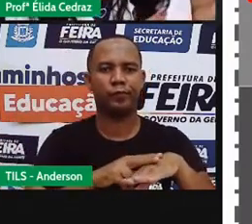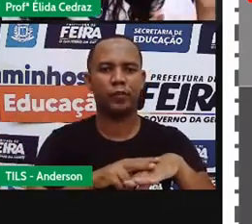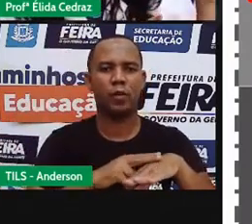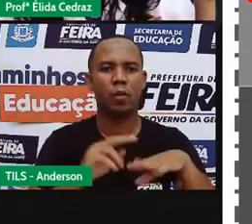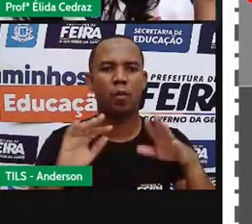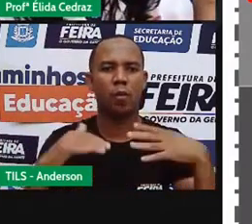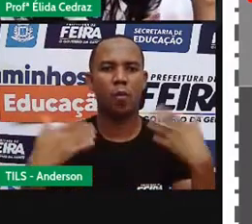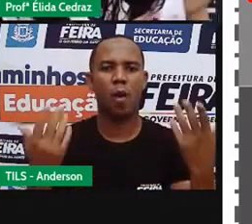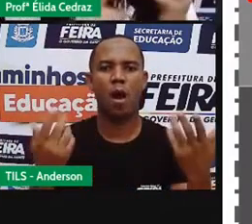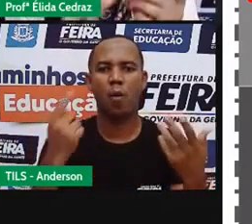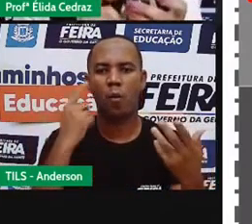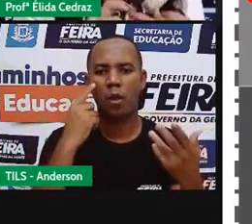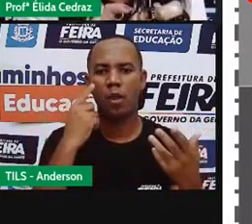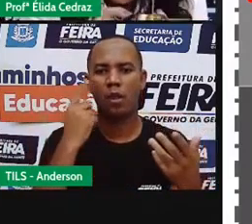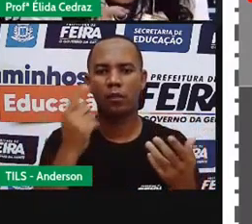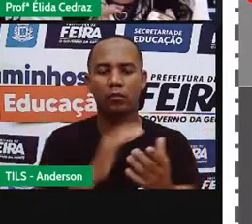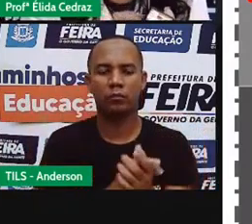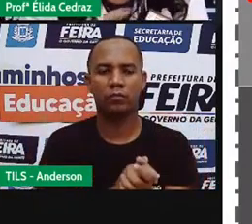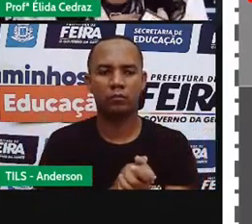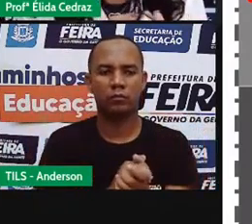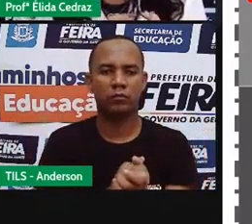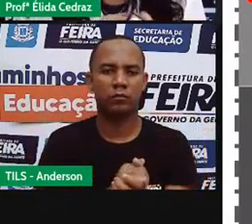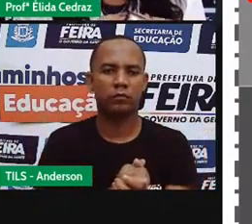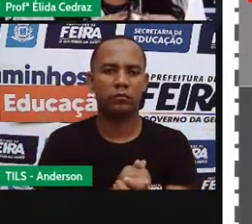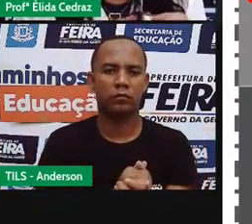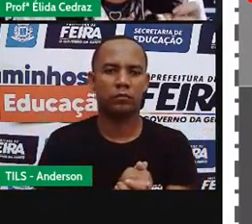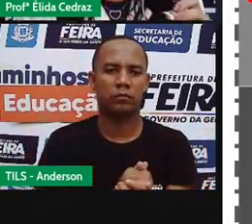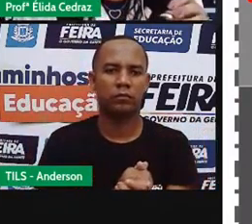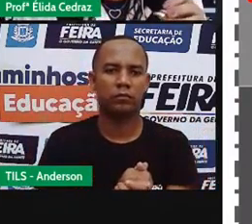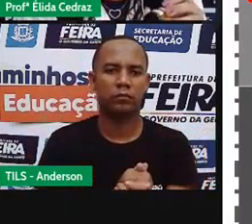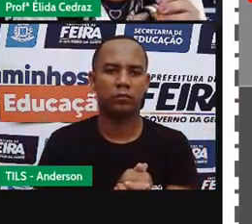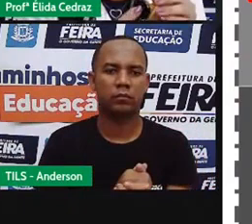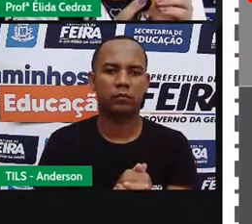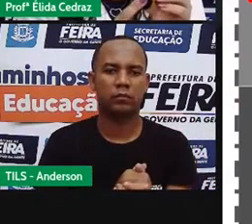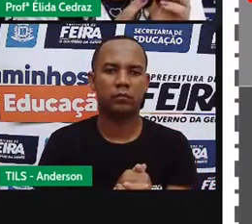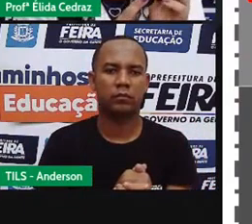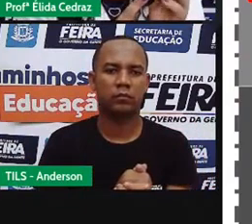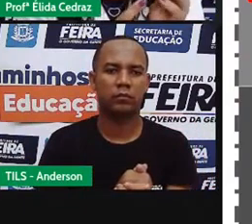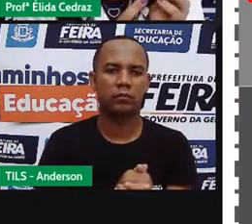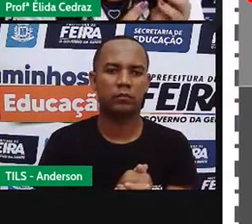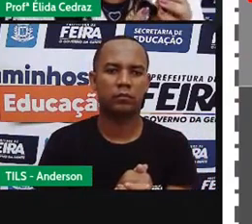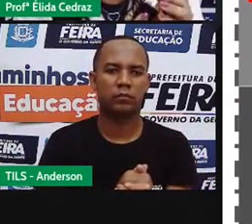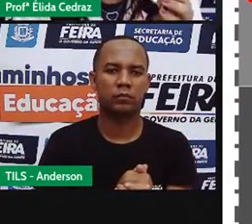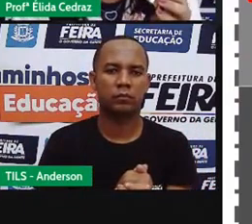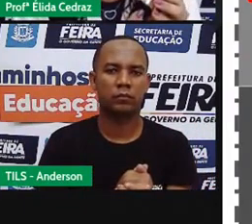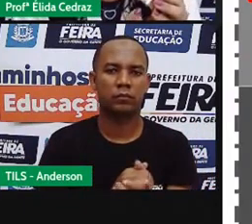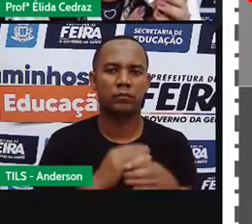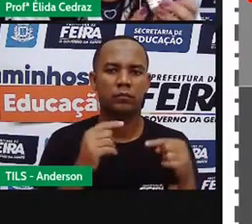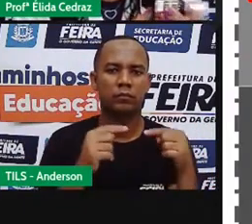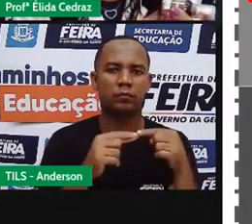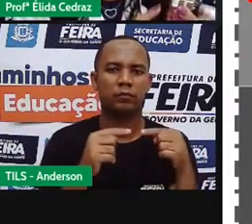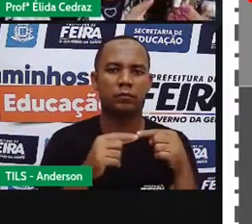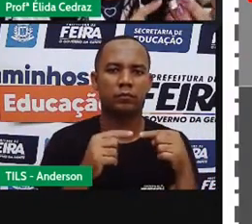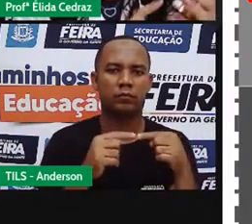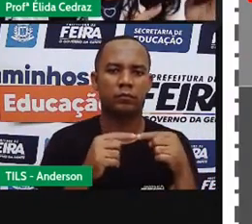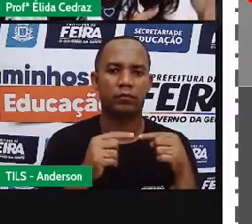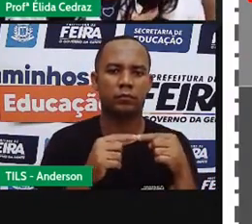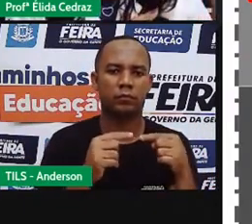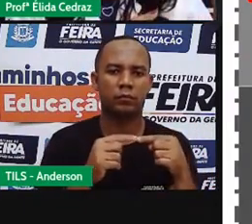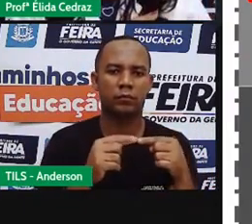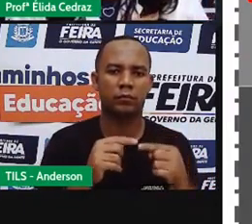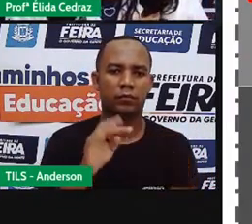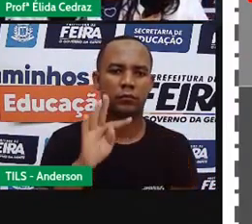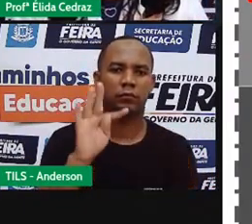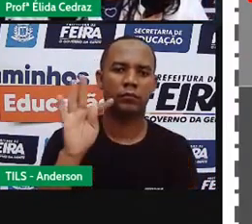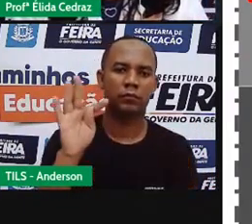ou ele é translúcido? Ele é translúcido. Porque mesmo sendo dessa cor, de âmbar, a gente